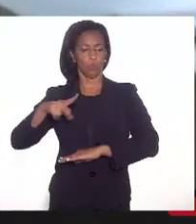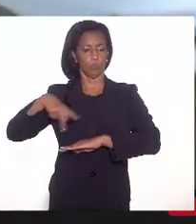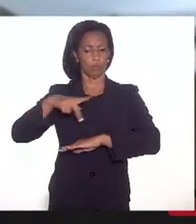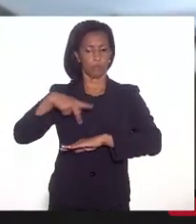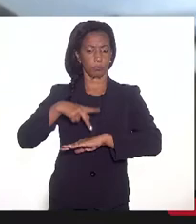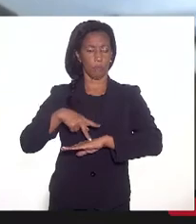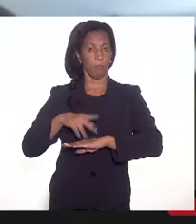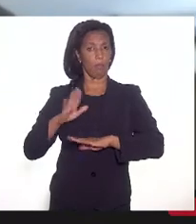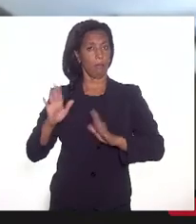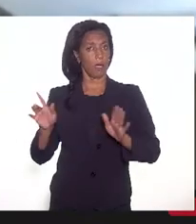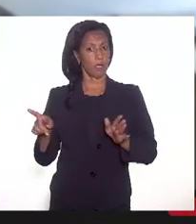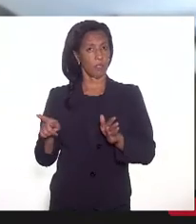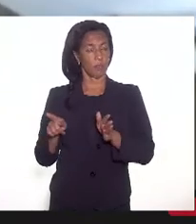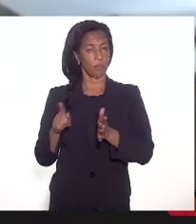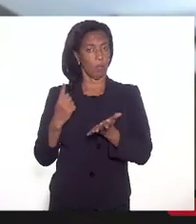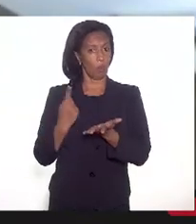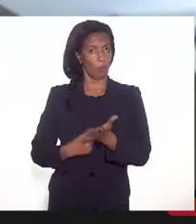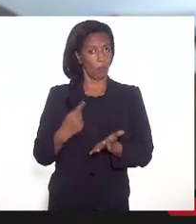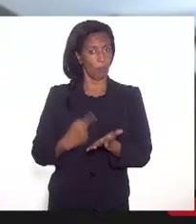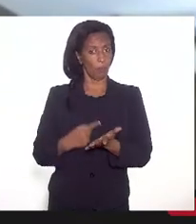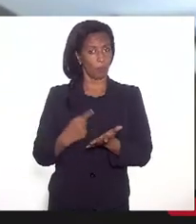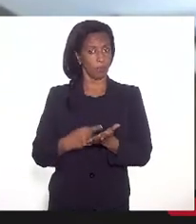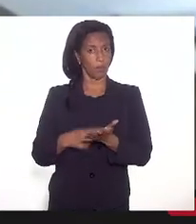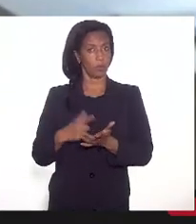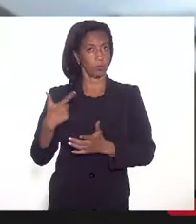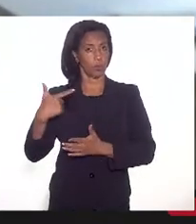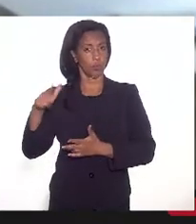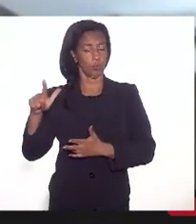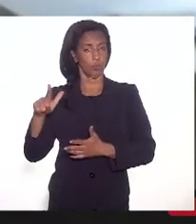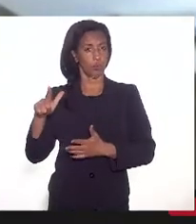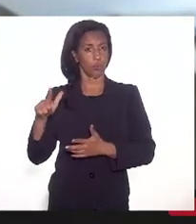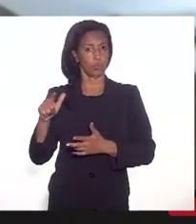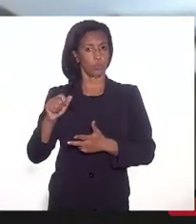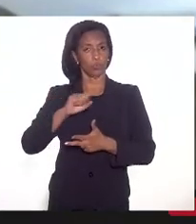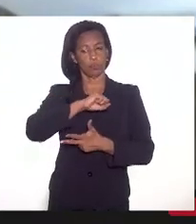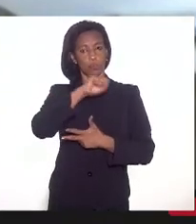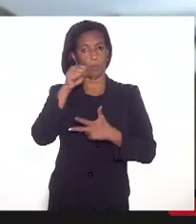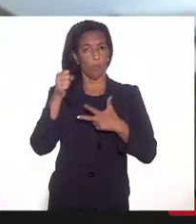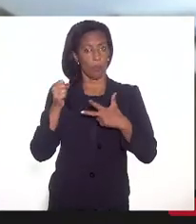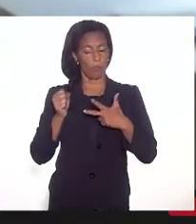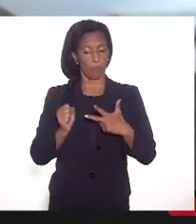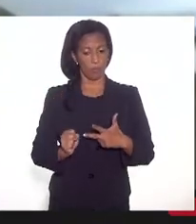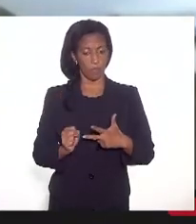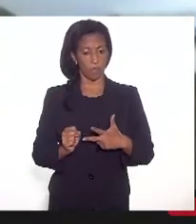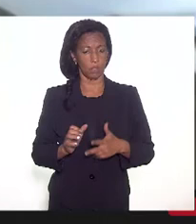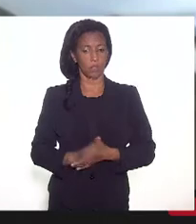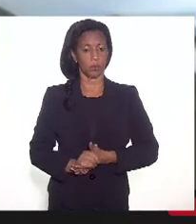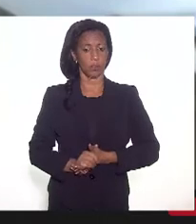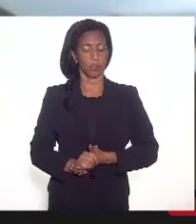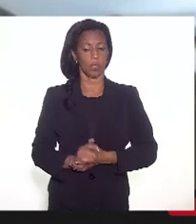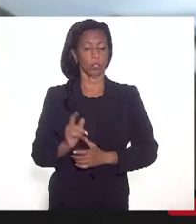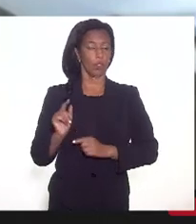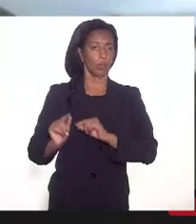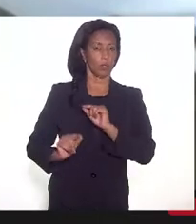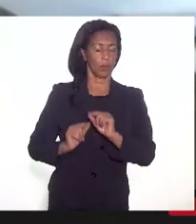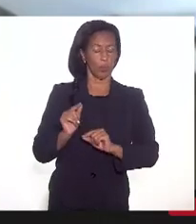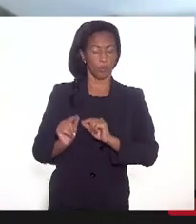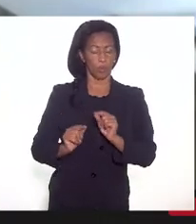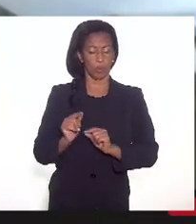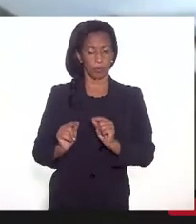comprometimento dos outros poderes, inclusive nas questões